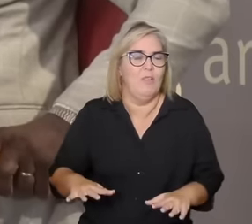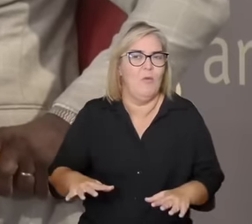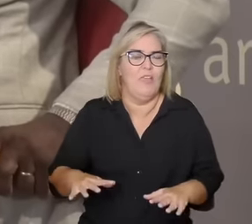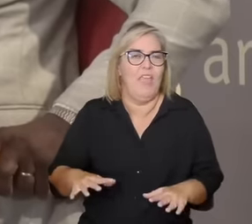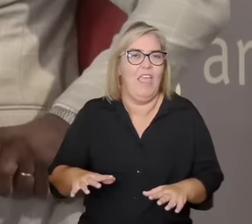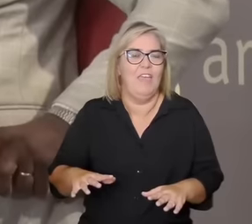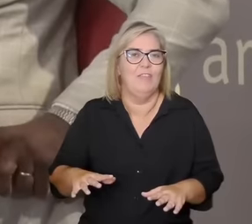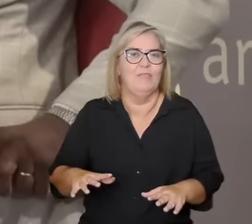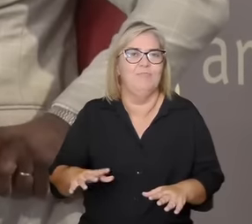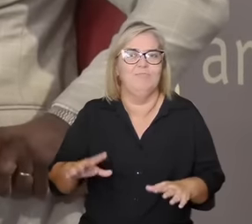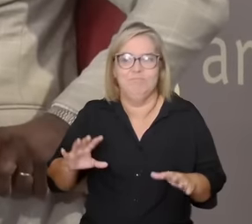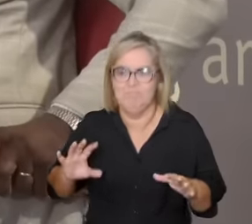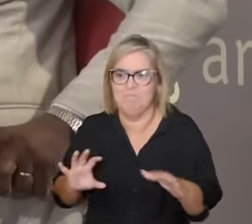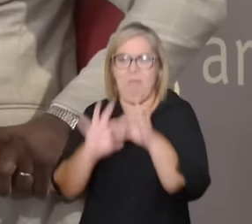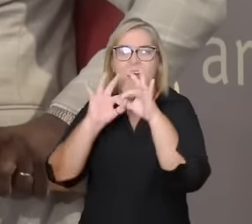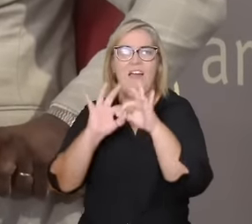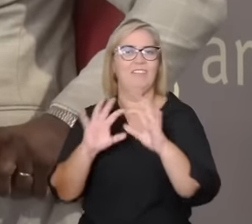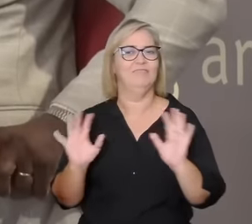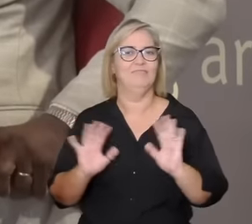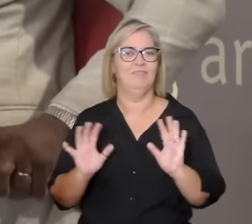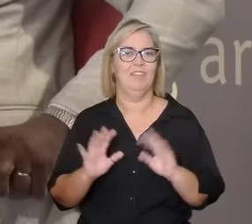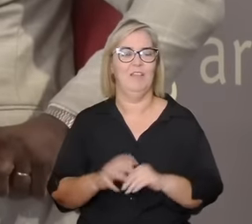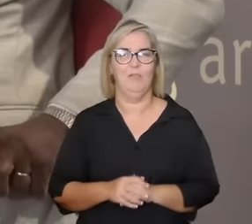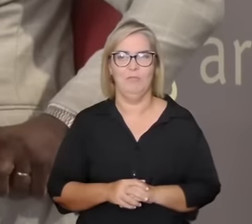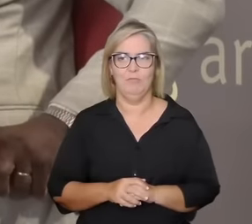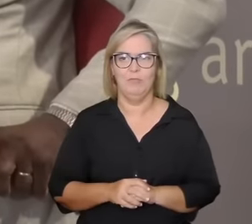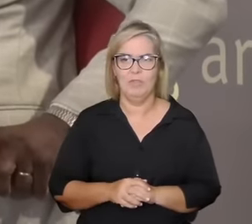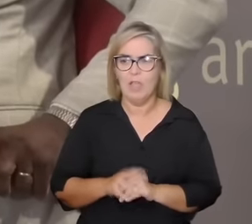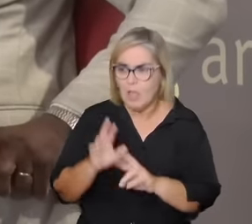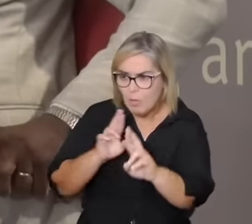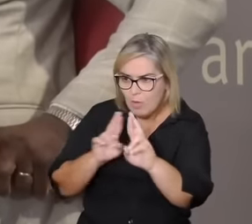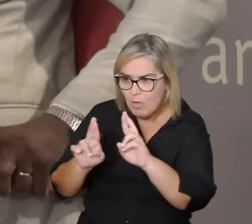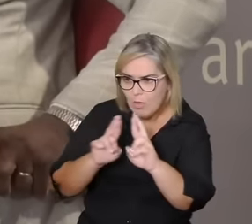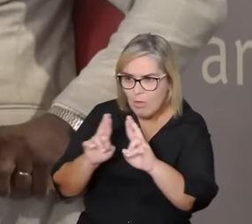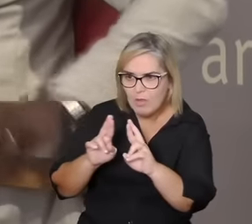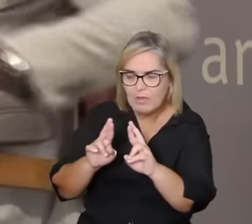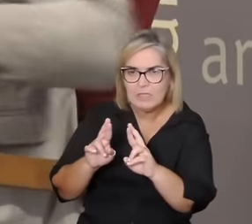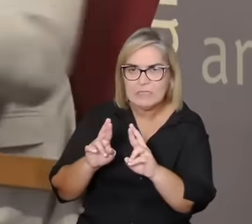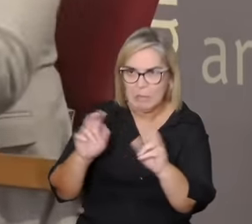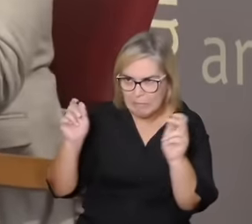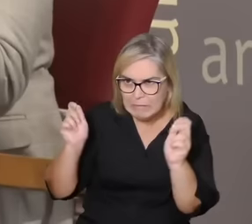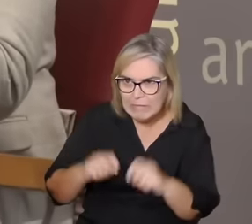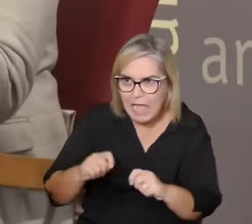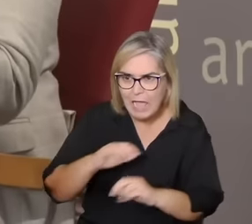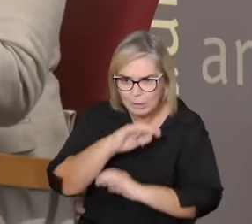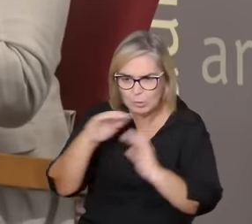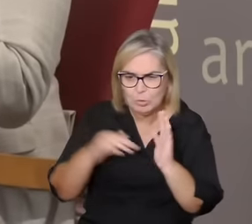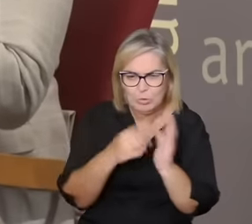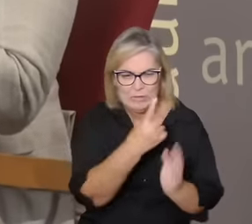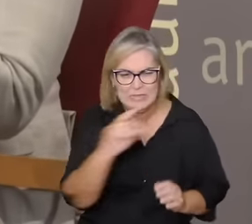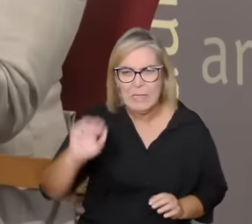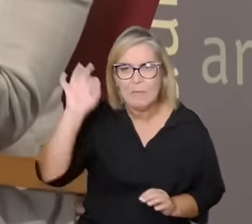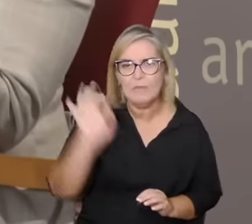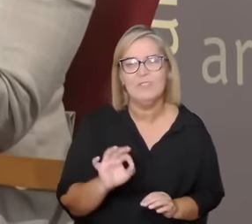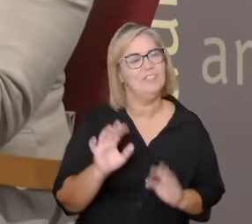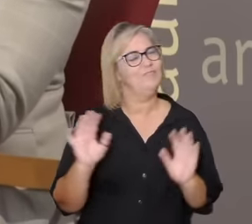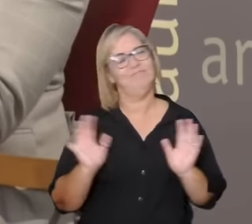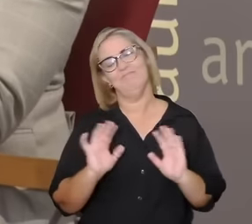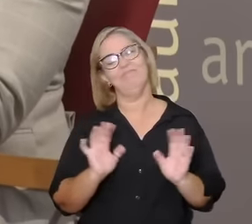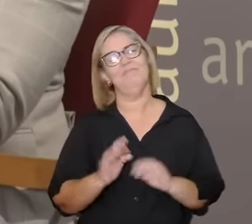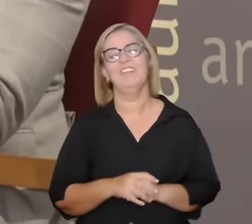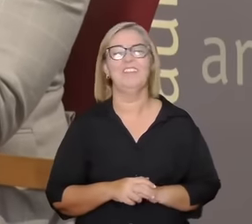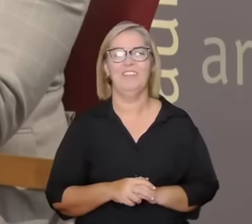encontro amoroso vai dar certo não é que todo encontro amoroso vai funcionar não é que todos serão compatíveis mas